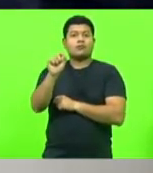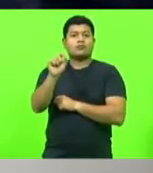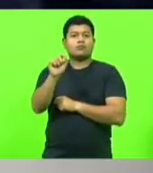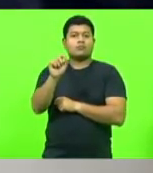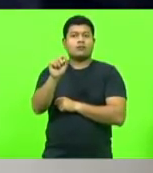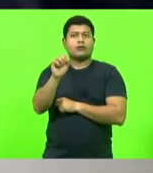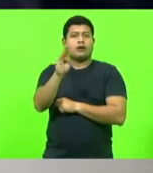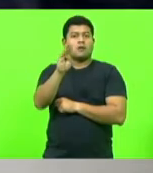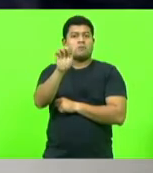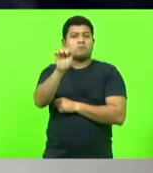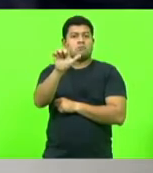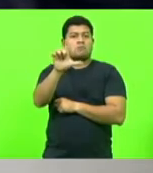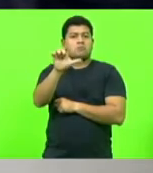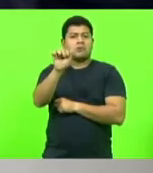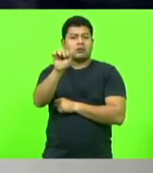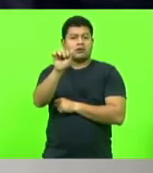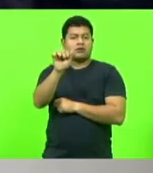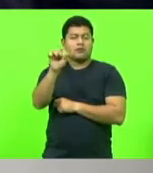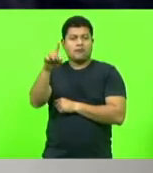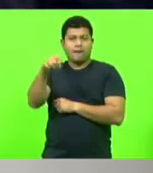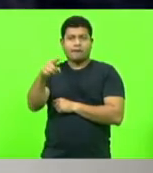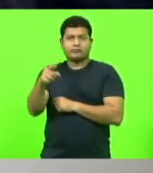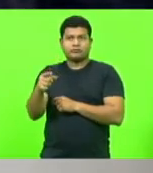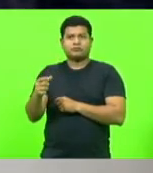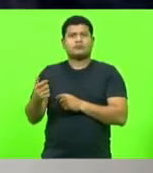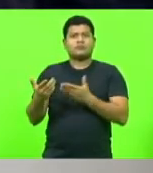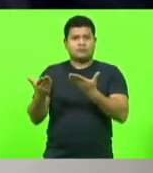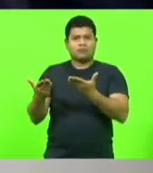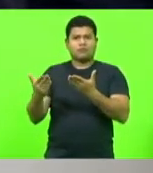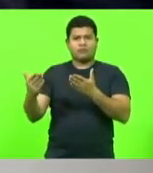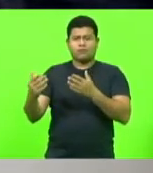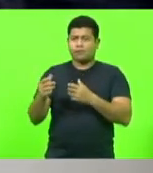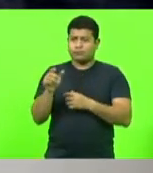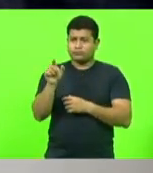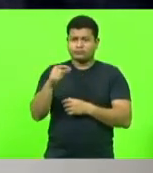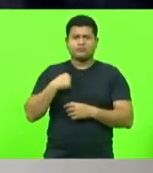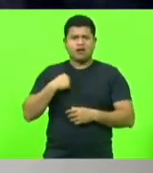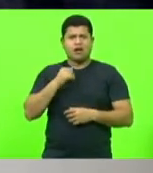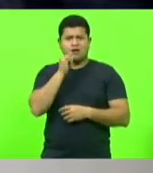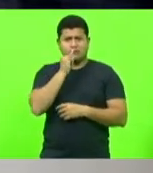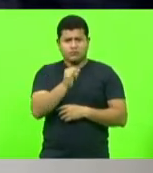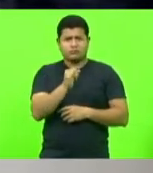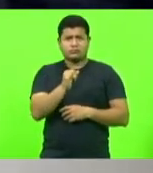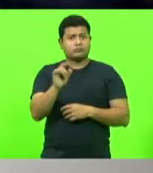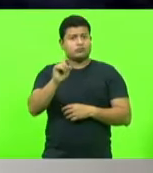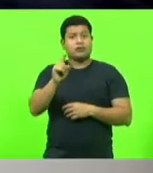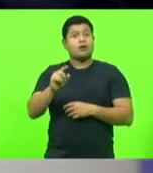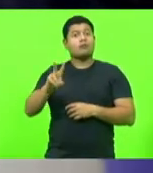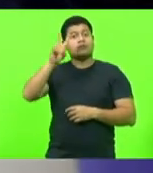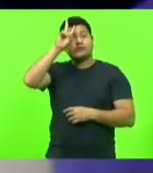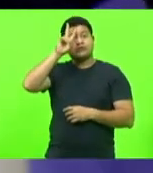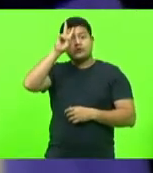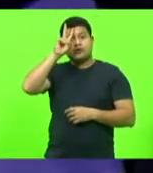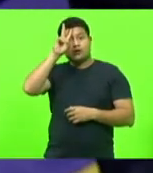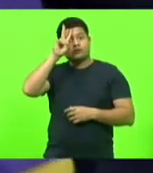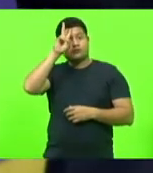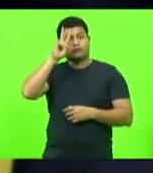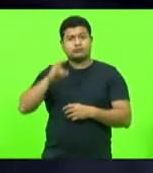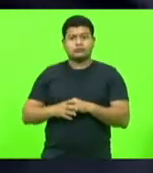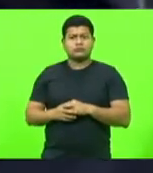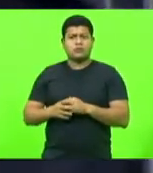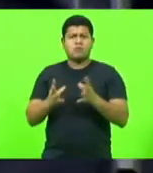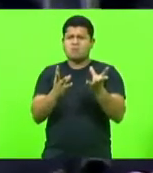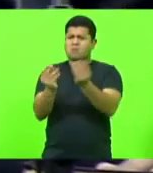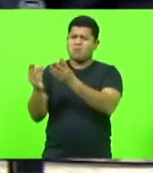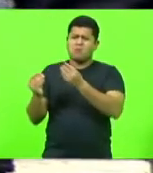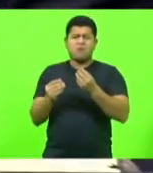É isso aqui que eles põem na boca, não é hóstia, não. Não sou eu que estou falando isso, a história nos conta isso. Quantas milhões e